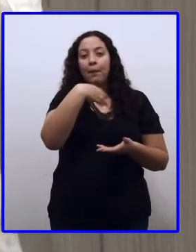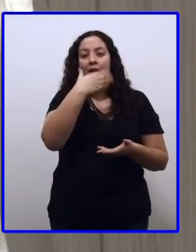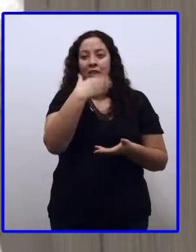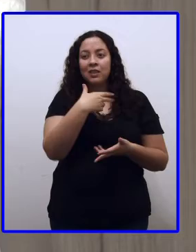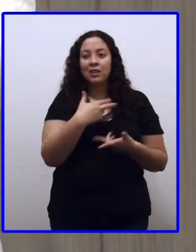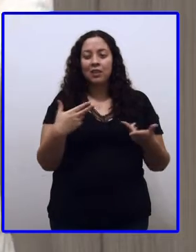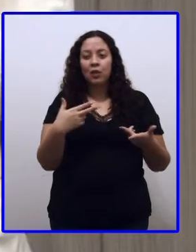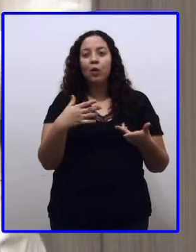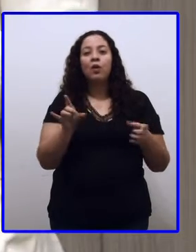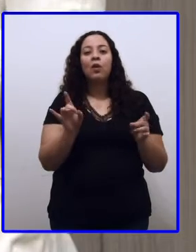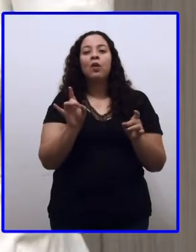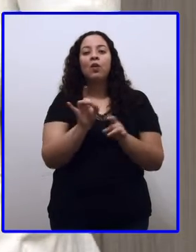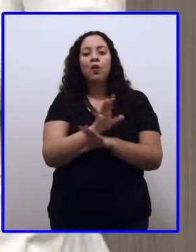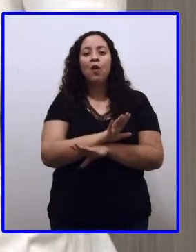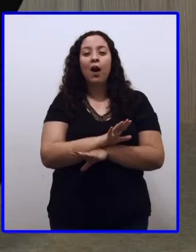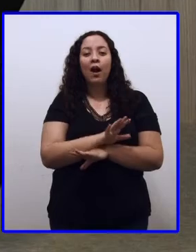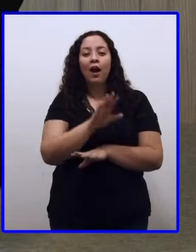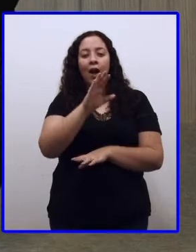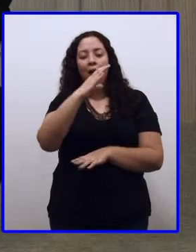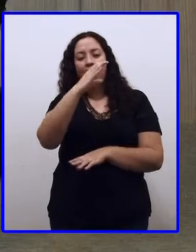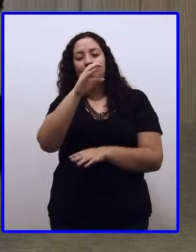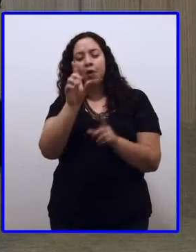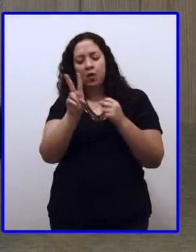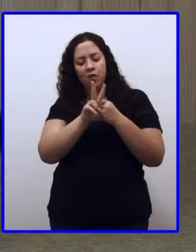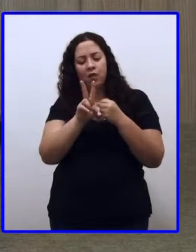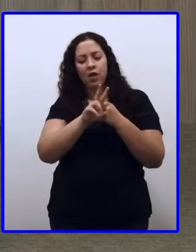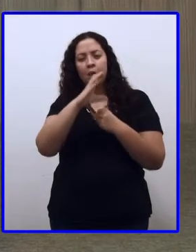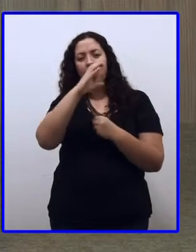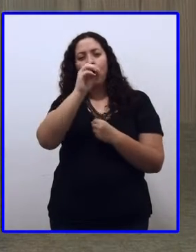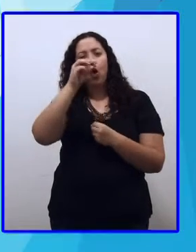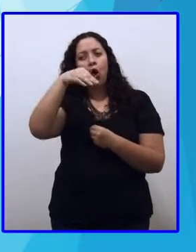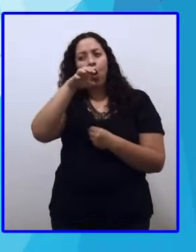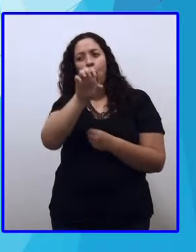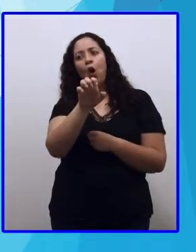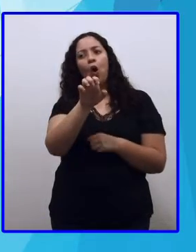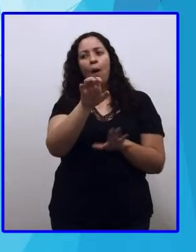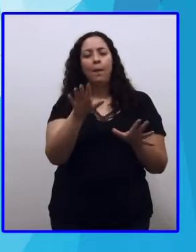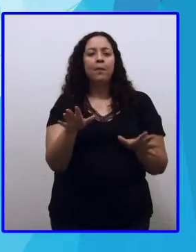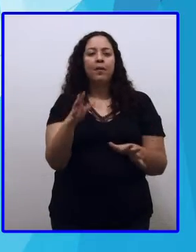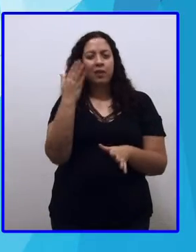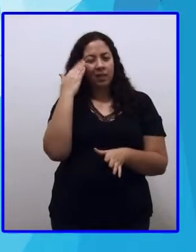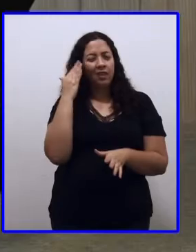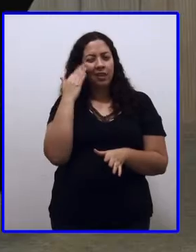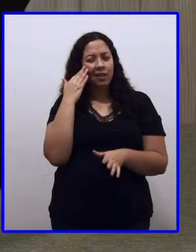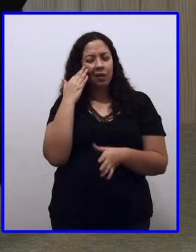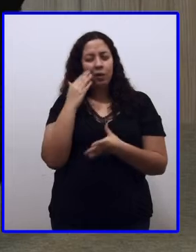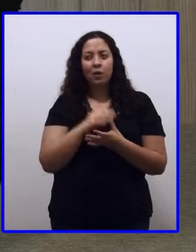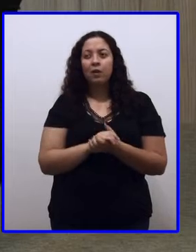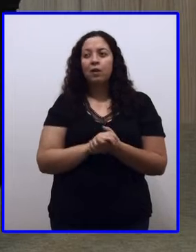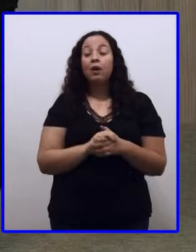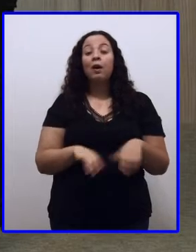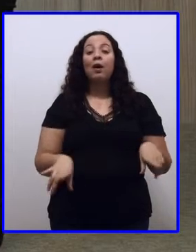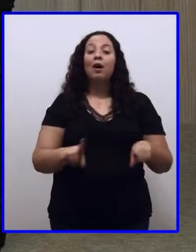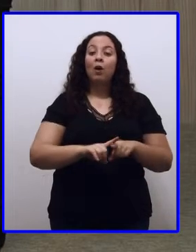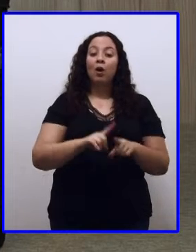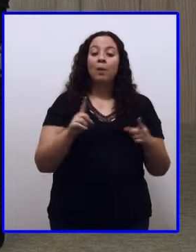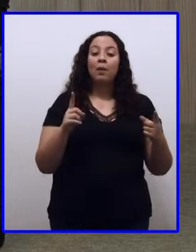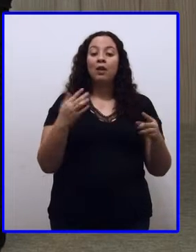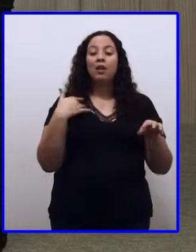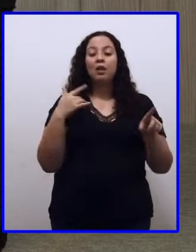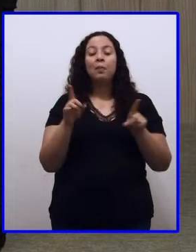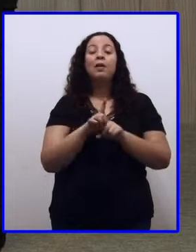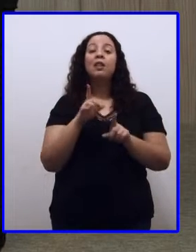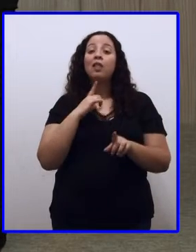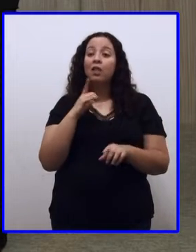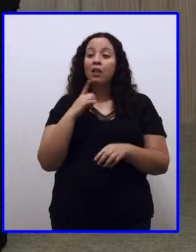momento. O mais, Pro Natália? Nós temos outro tempo? Tenho. Temos, então, também o passado. O é passado? Também